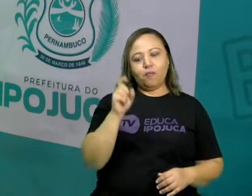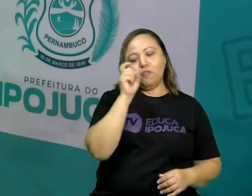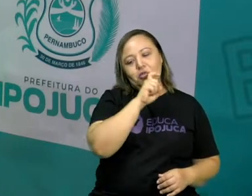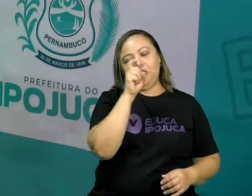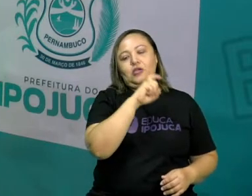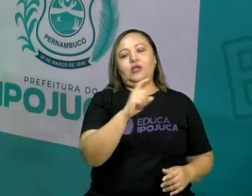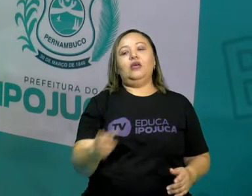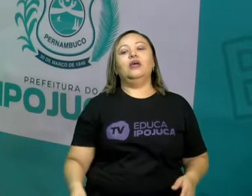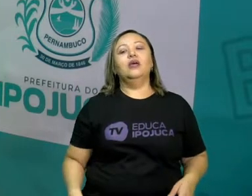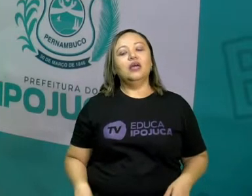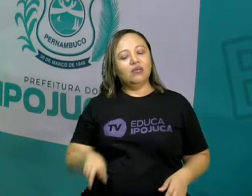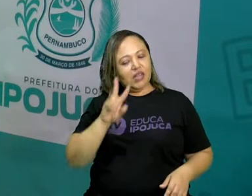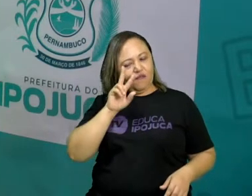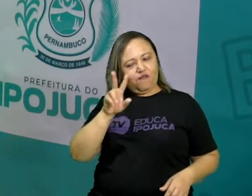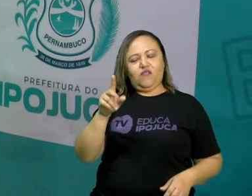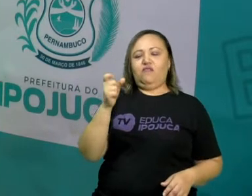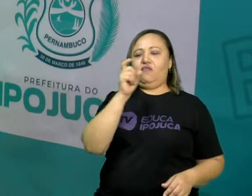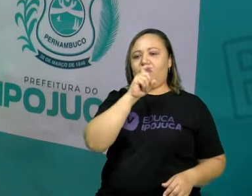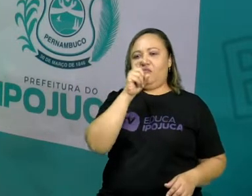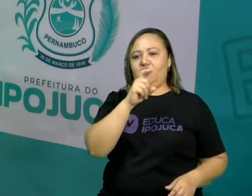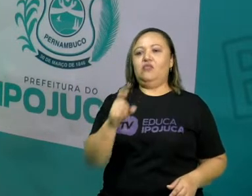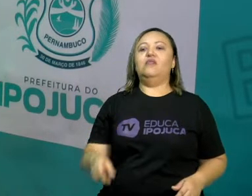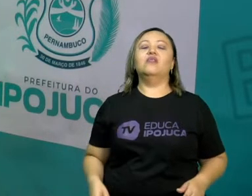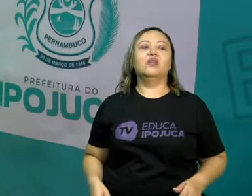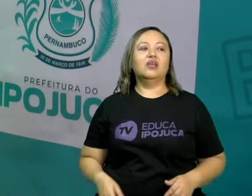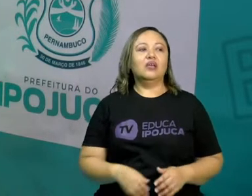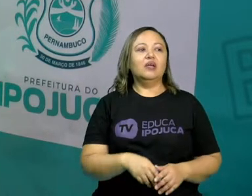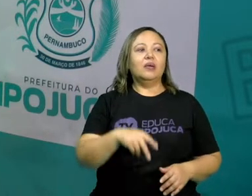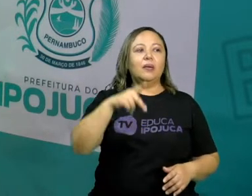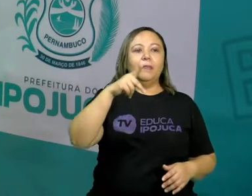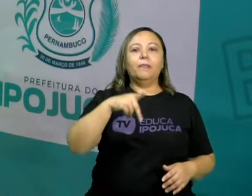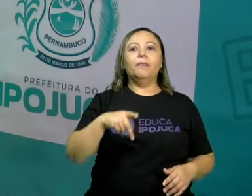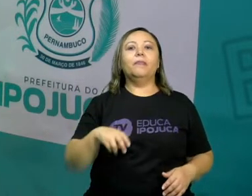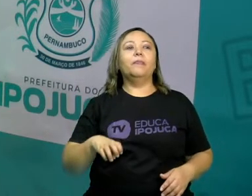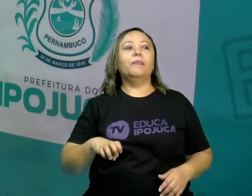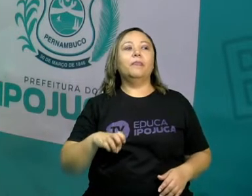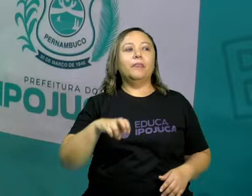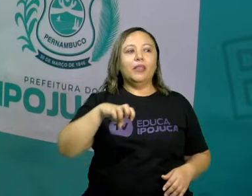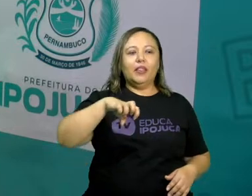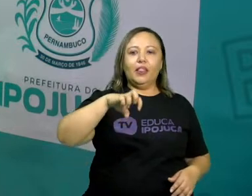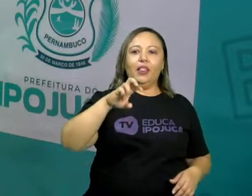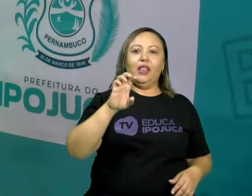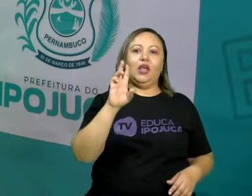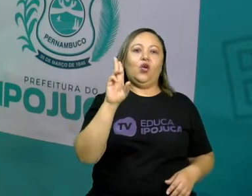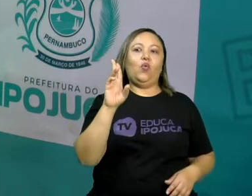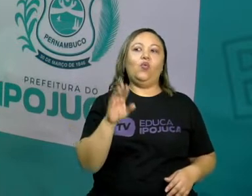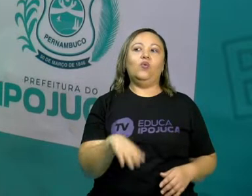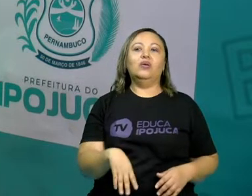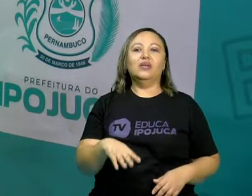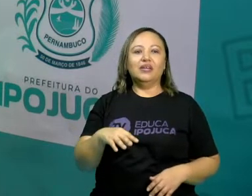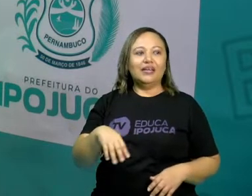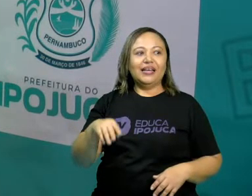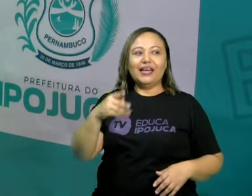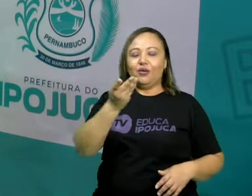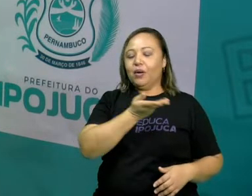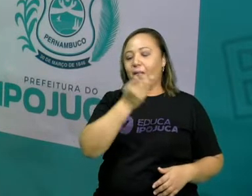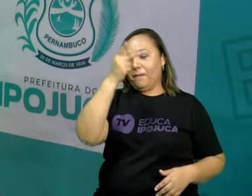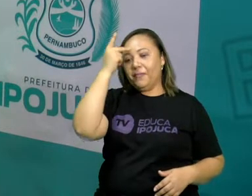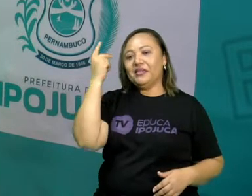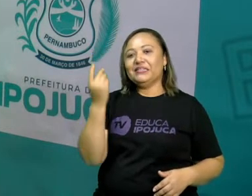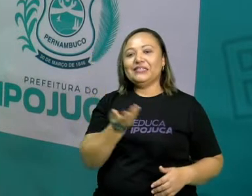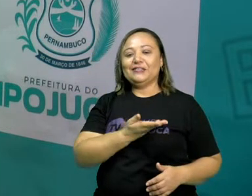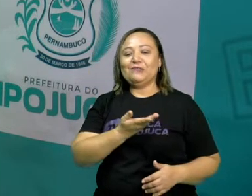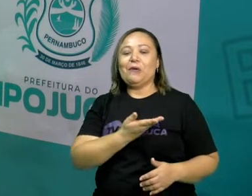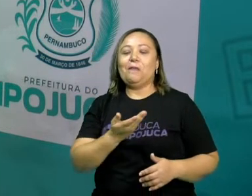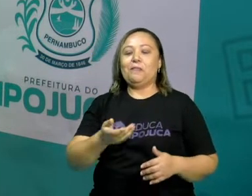o macaco viu que ele estava mentindo, por que ele não conhecia Pireu? Porque Pireu era o porto lá e ele estava pensando que era alguém, né?